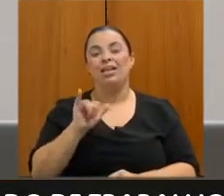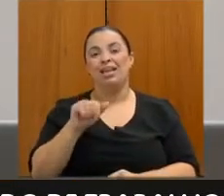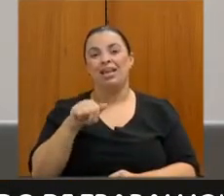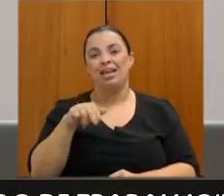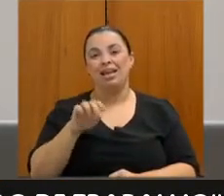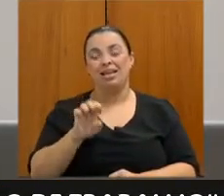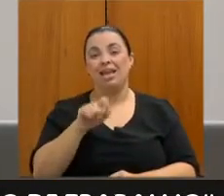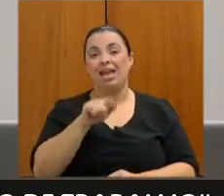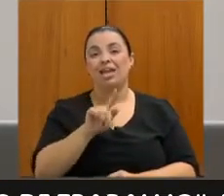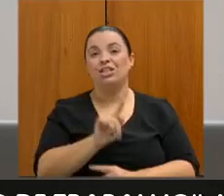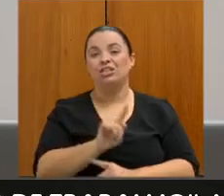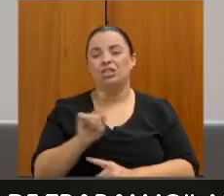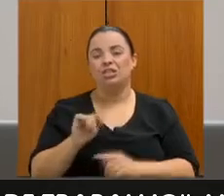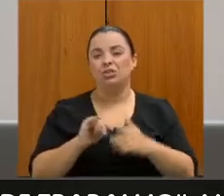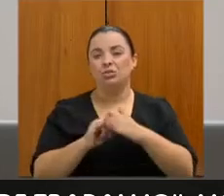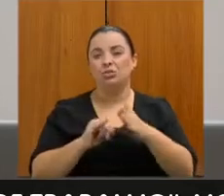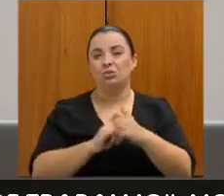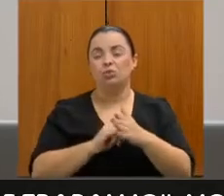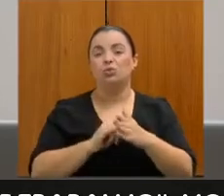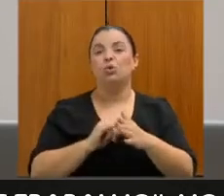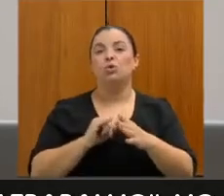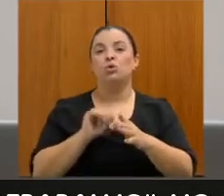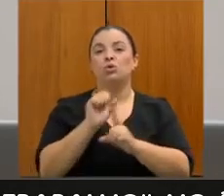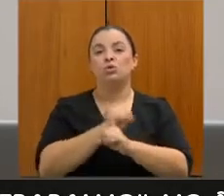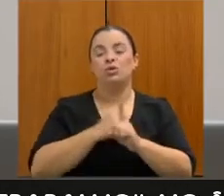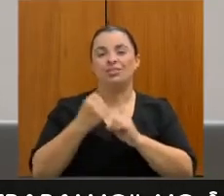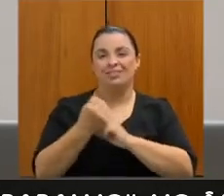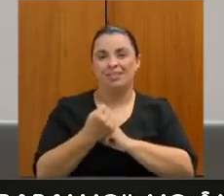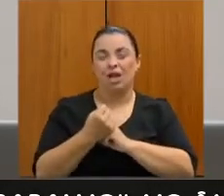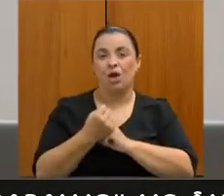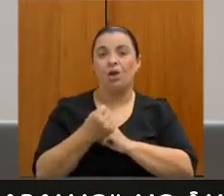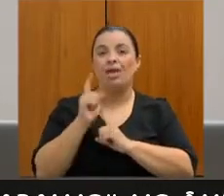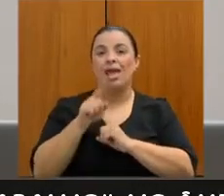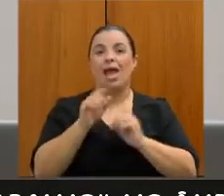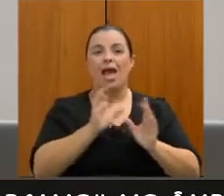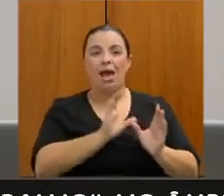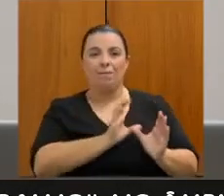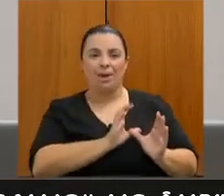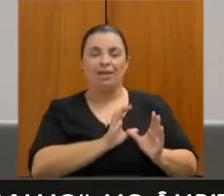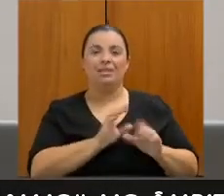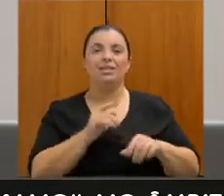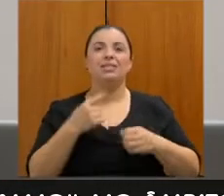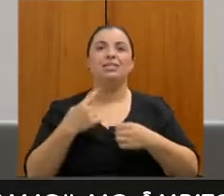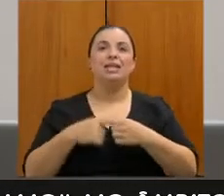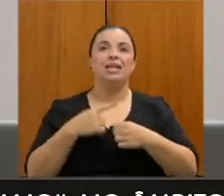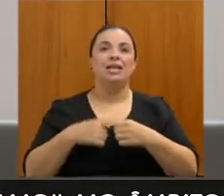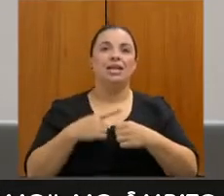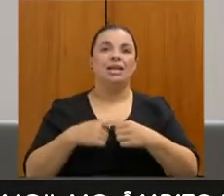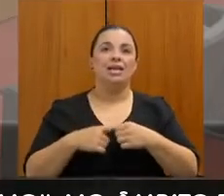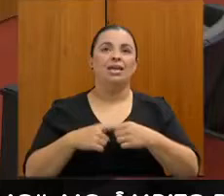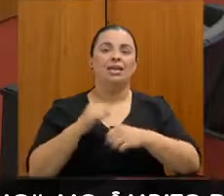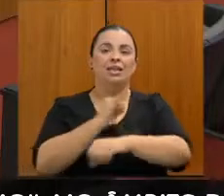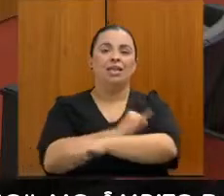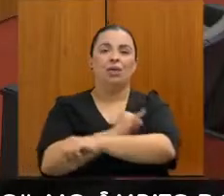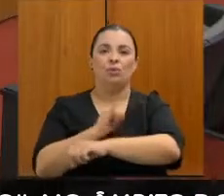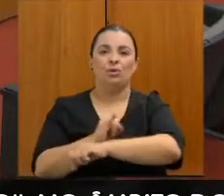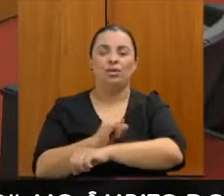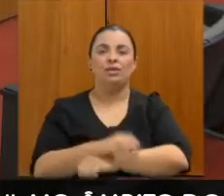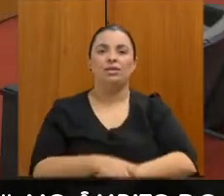social do Instituto Santa Mônica, que é a APAI de Itaúna. O Iliane, cinco minutos. Obrigada. Obrigada.